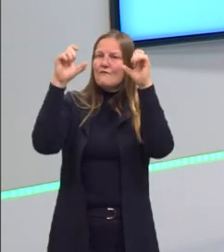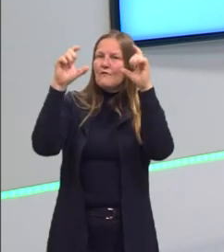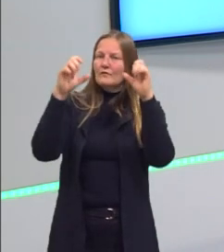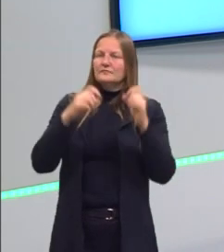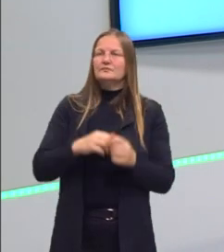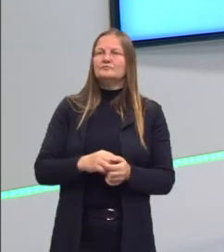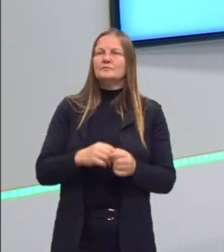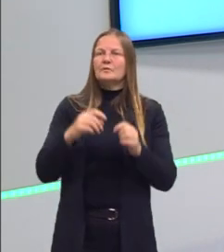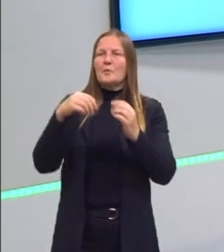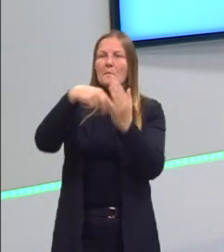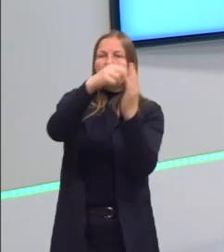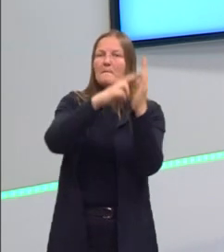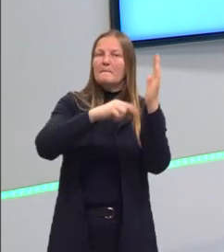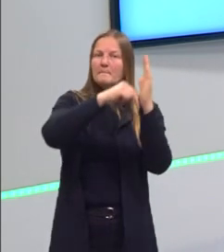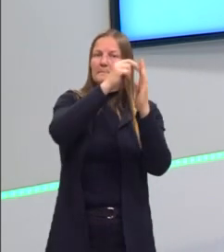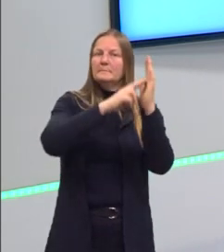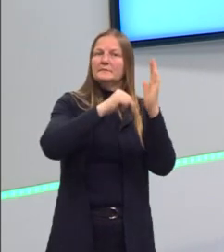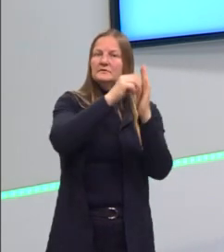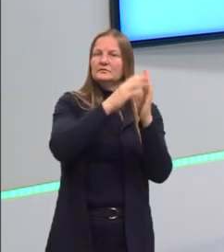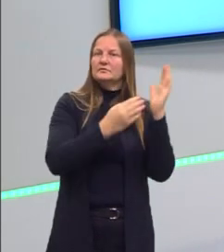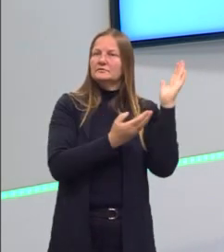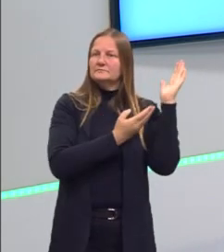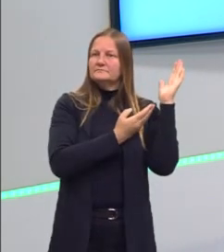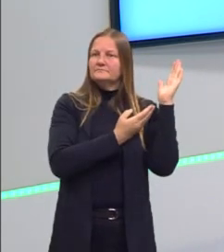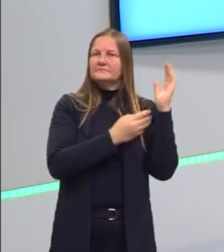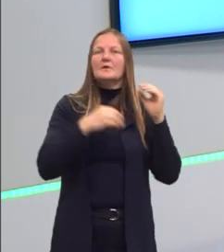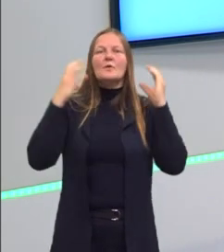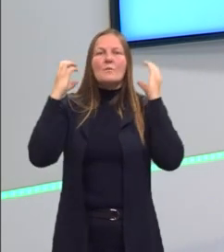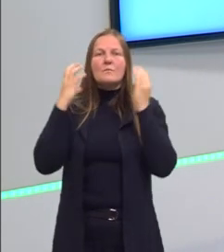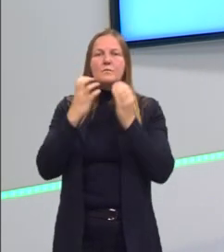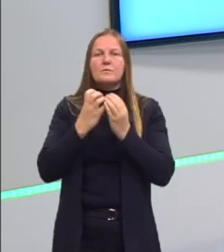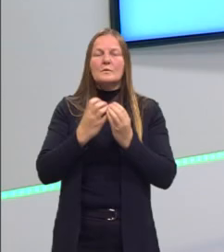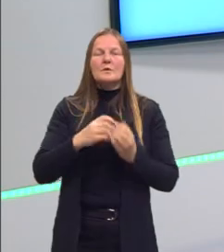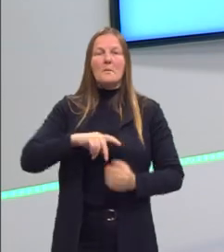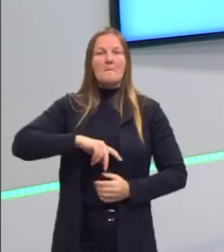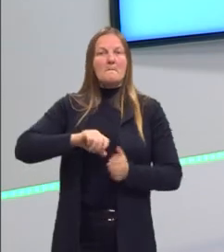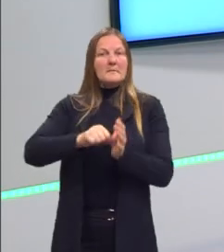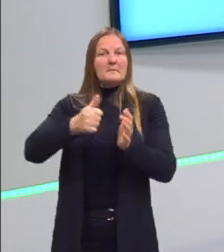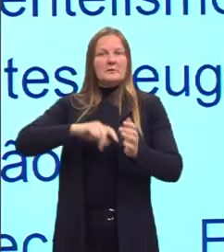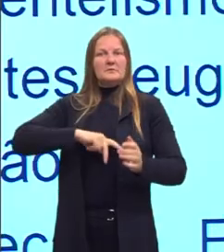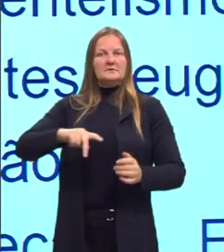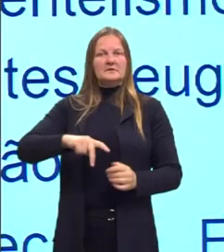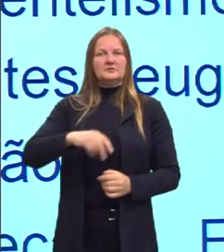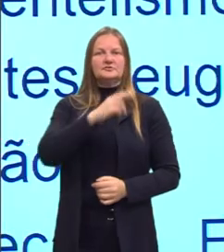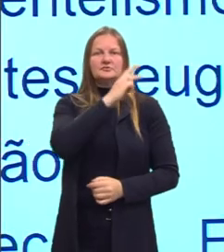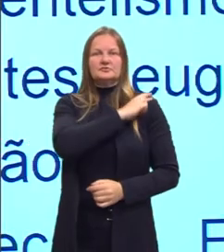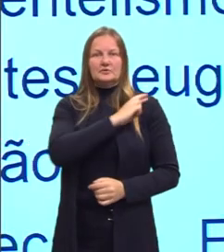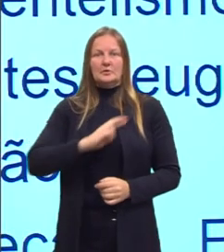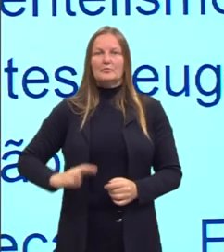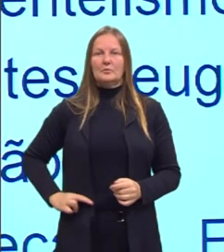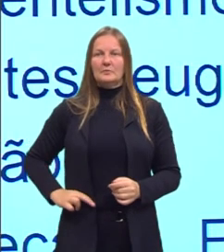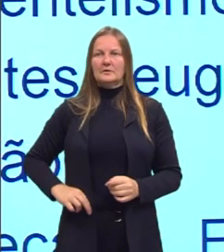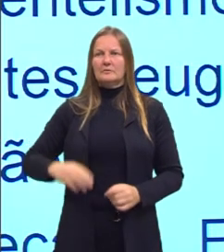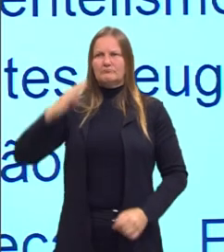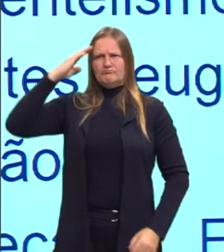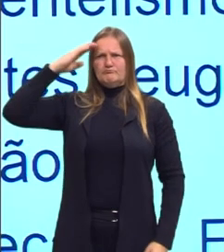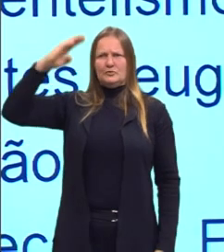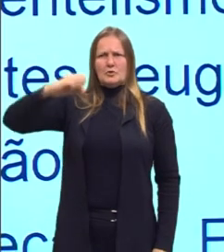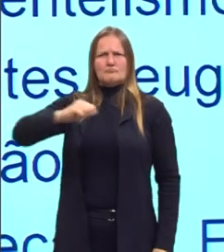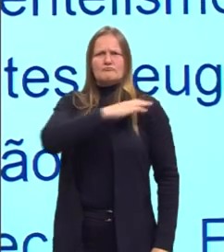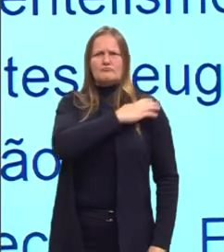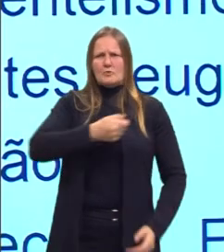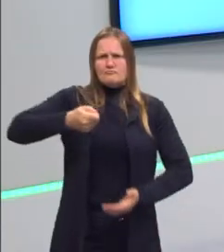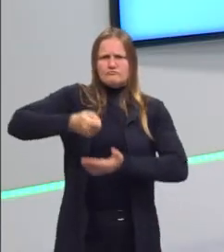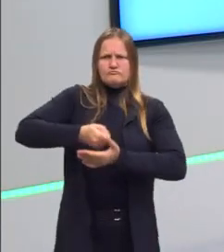uma pintura do Marechal Deodoro, que foi o primeiro presidente da República, mas um presidente militar e muito autoritário.